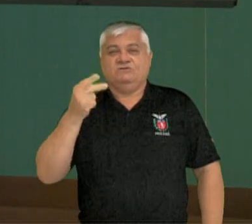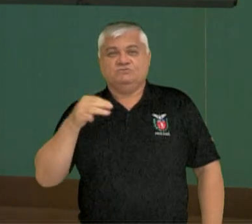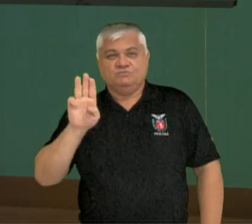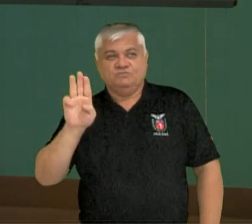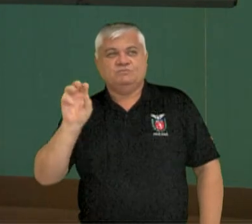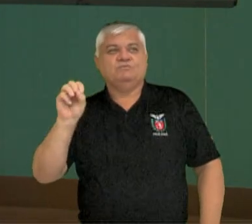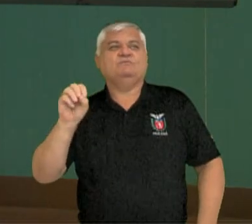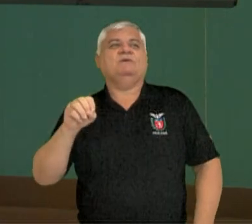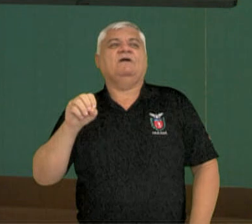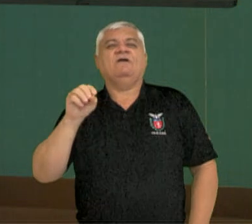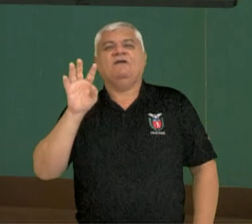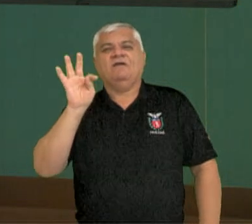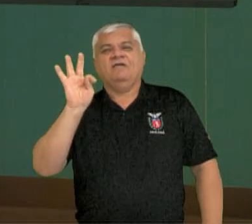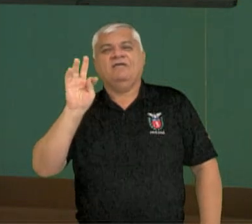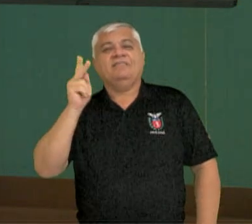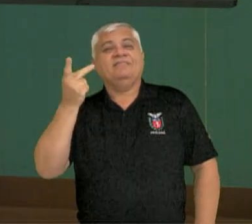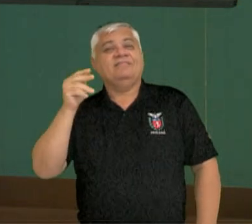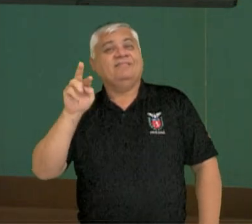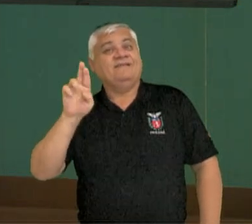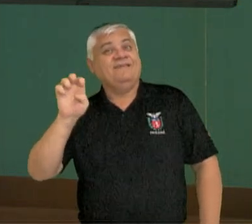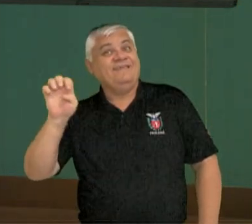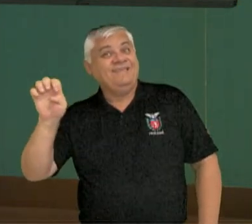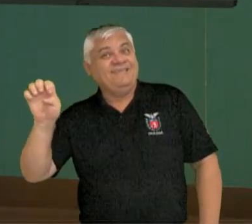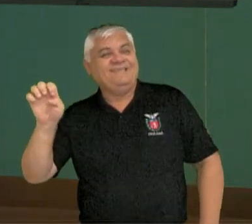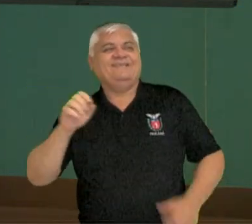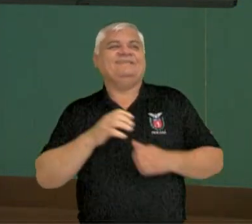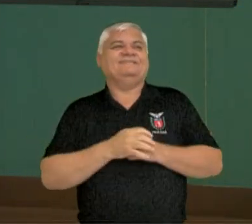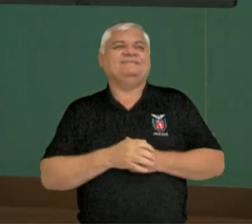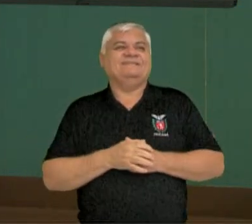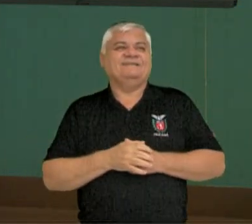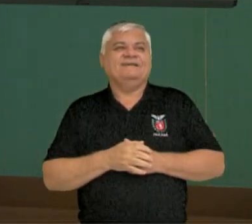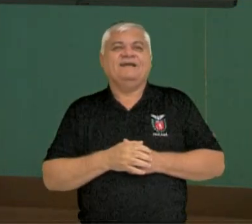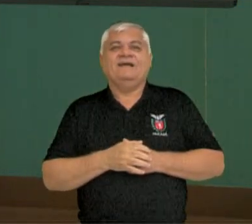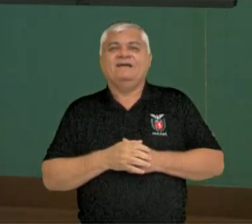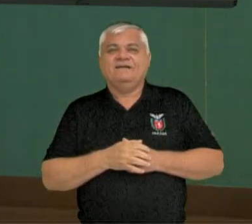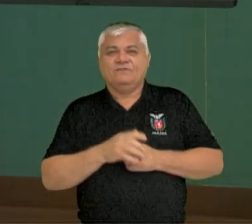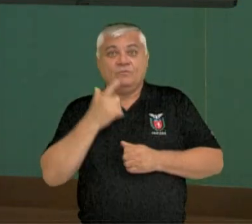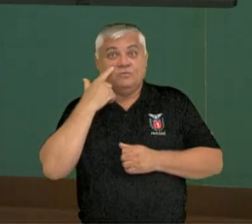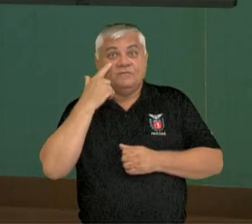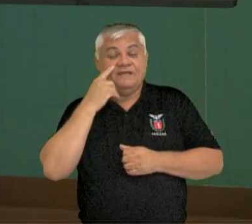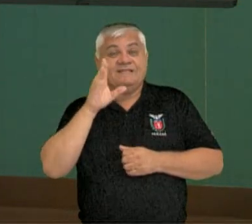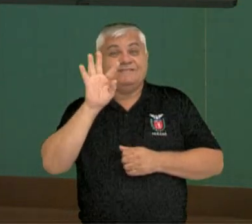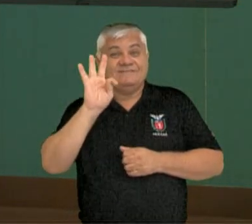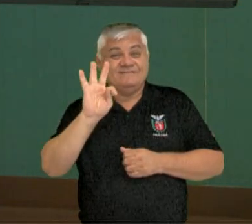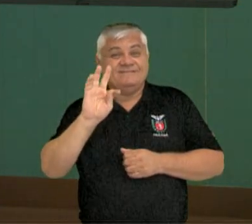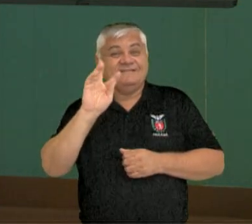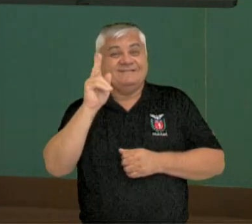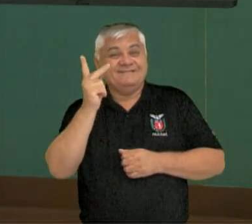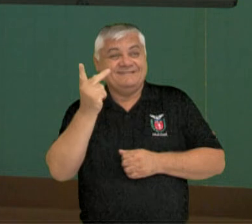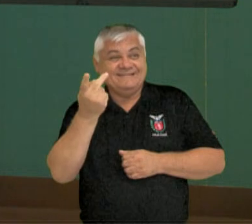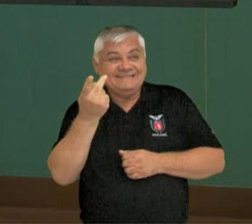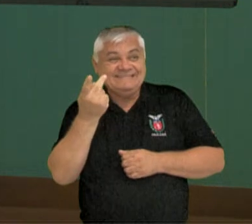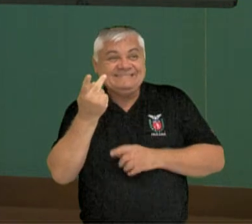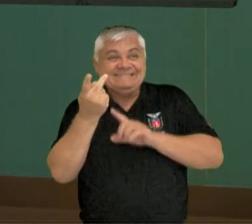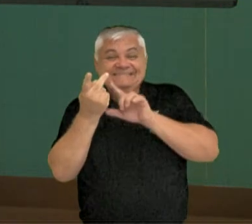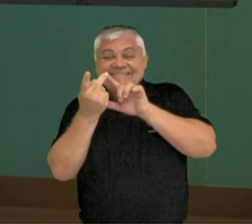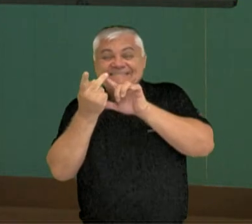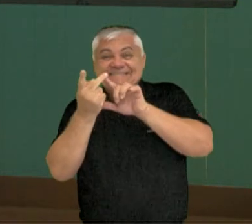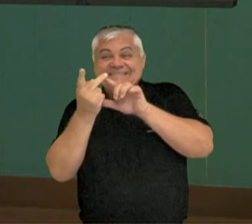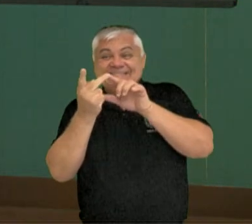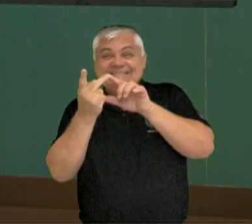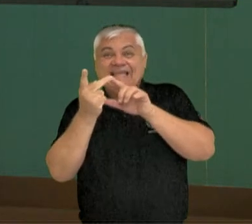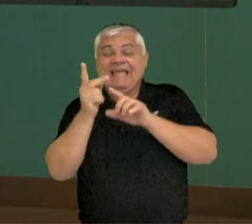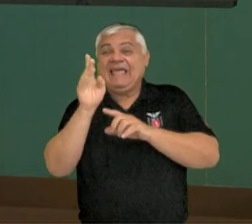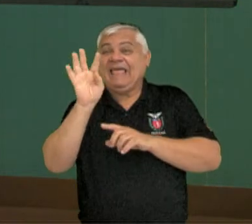3, olha o TH, aquela linguinha. Cuidado com o 3. Tirei o H, já